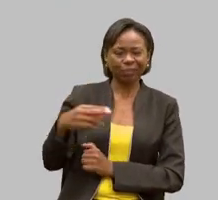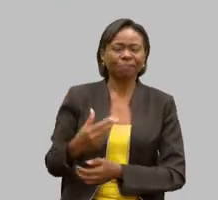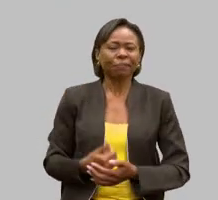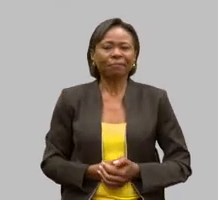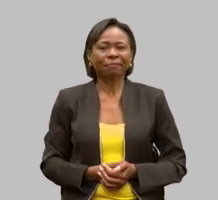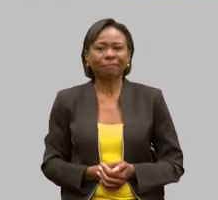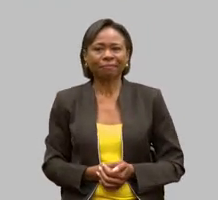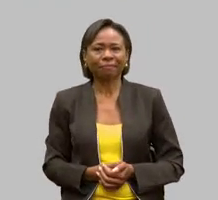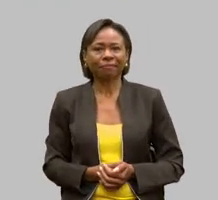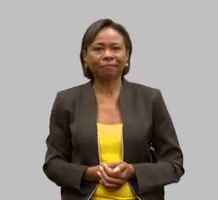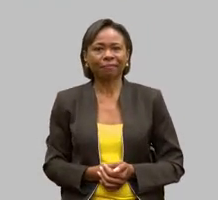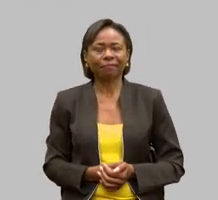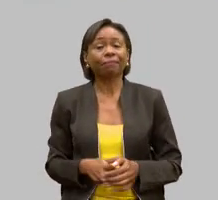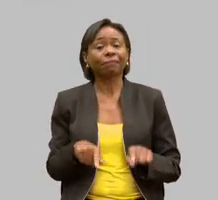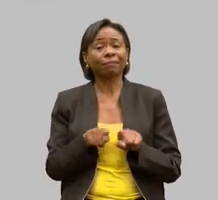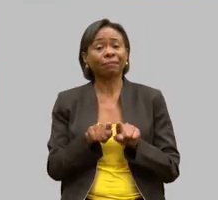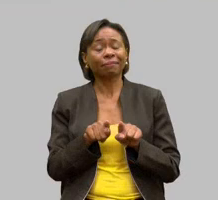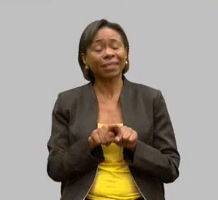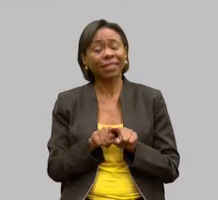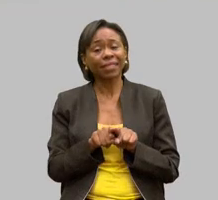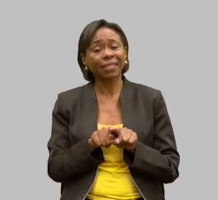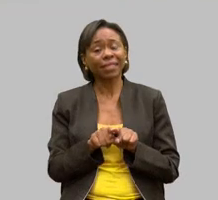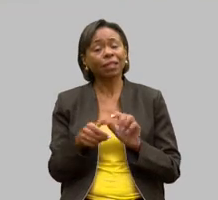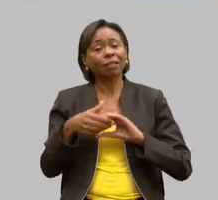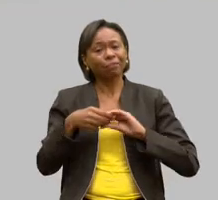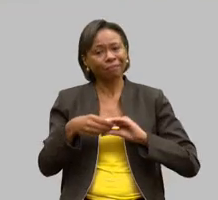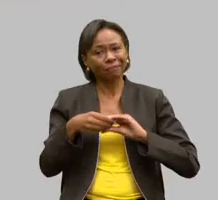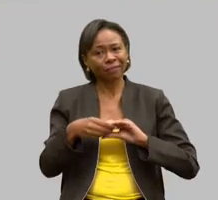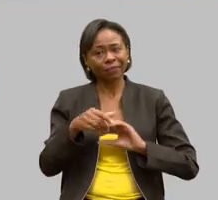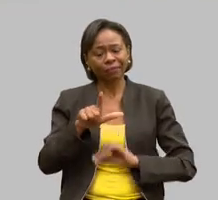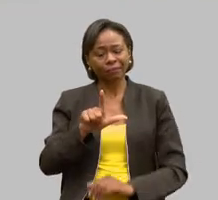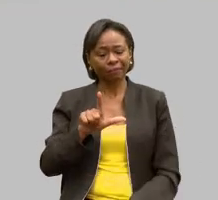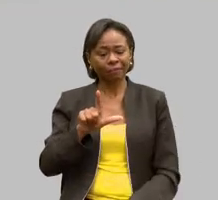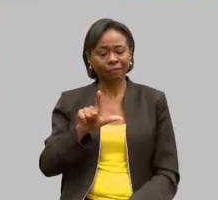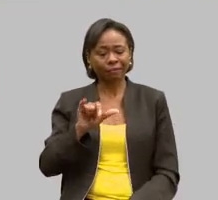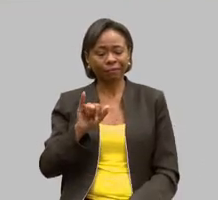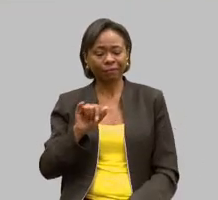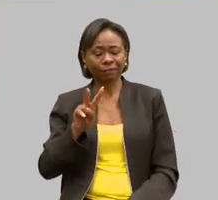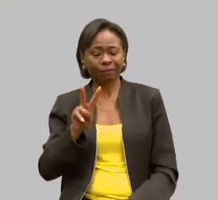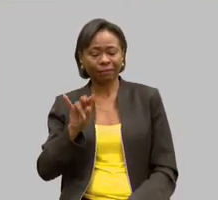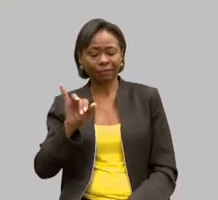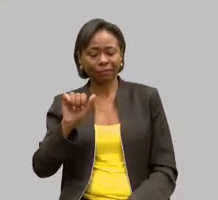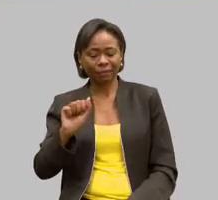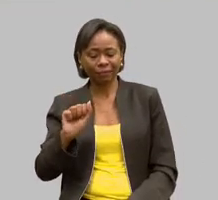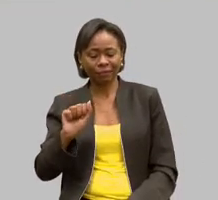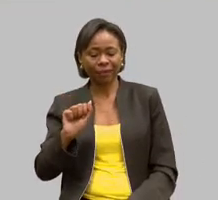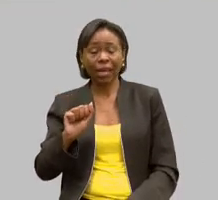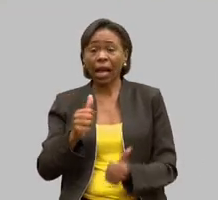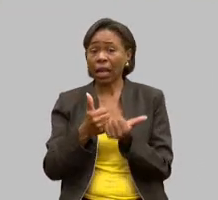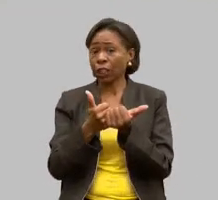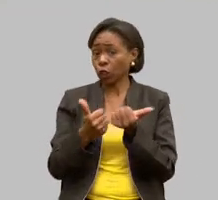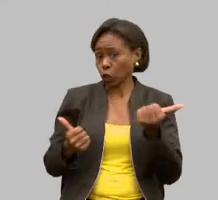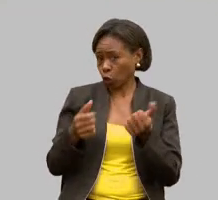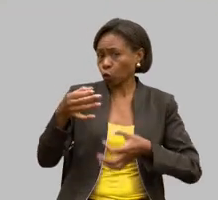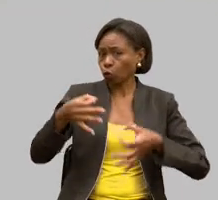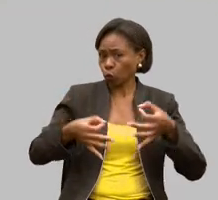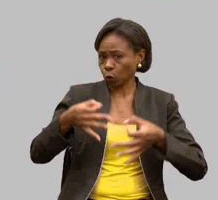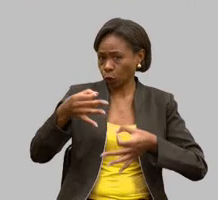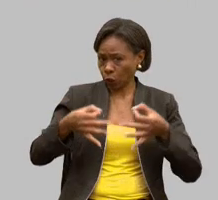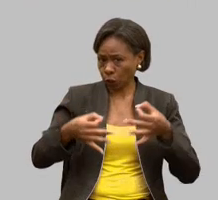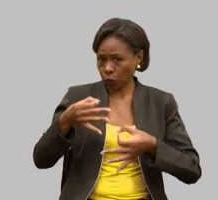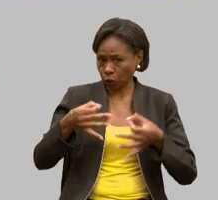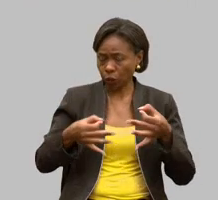Queria saudar também Lívia Furtado Bois, da Associação Jurídica, da Federação Militar de Fundações e Associações de